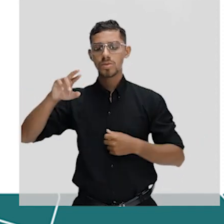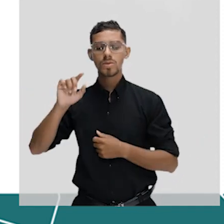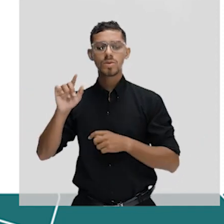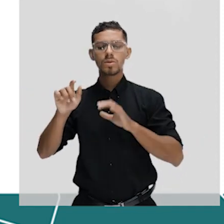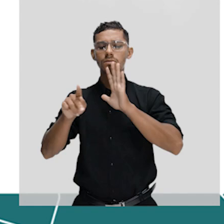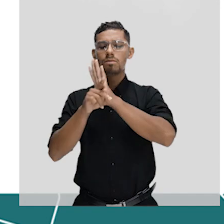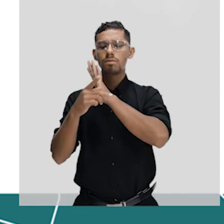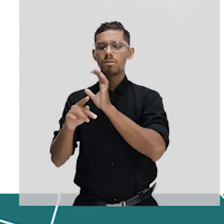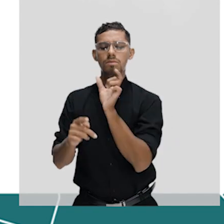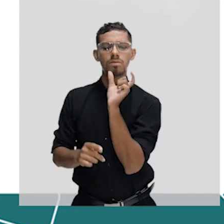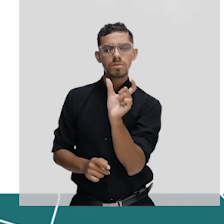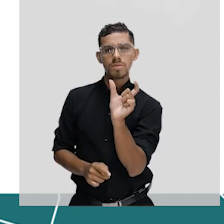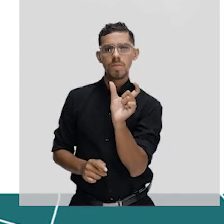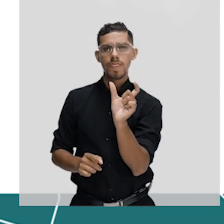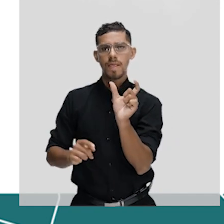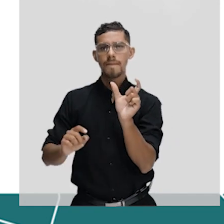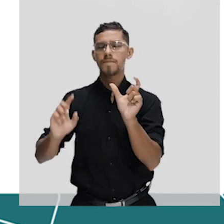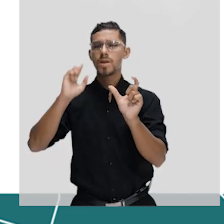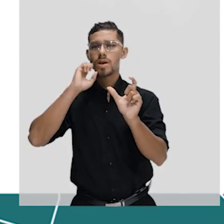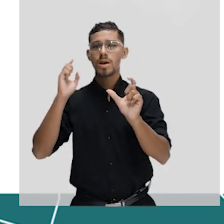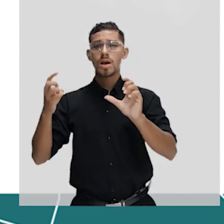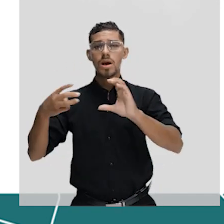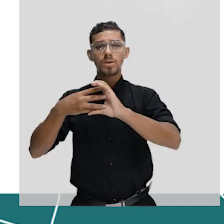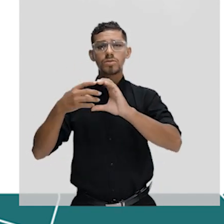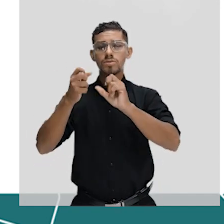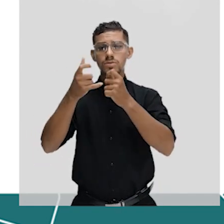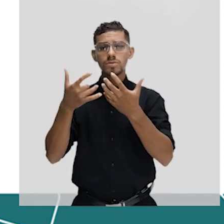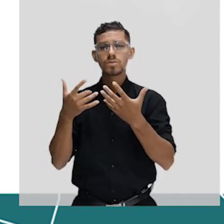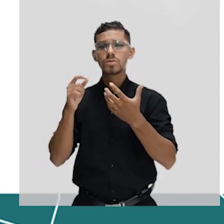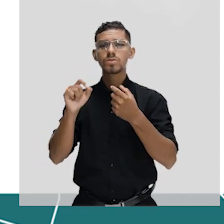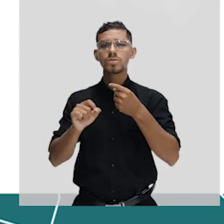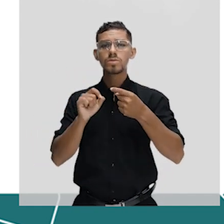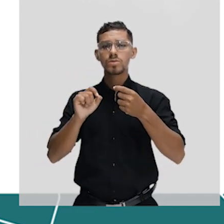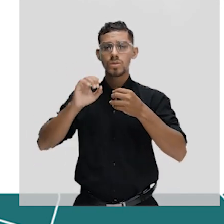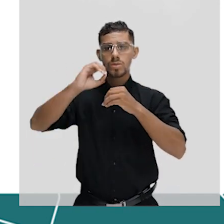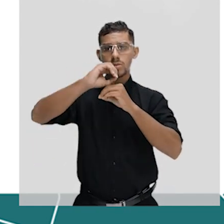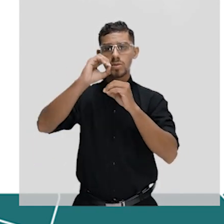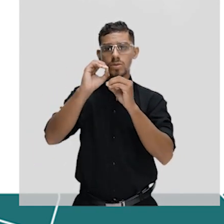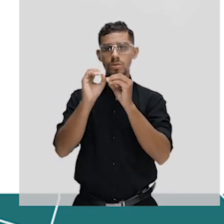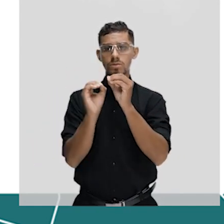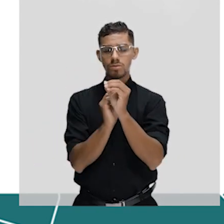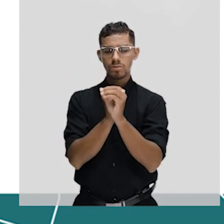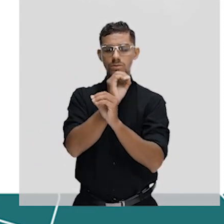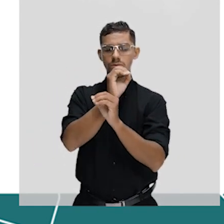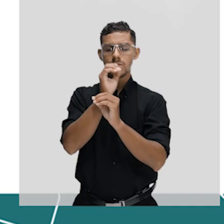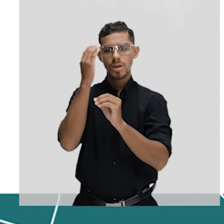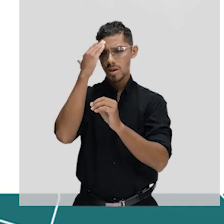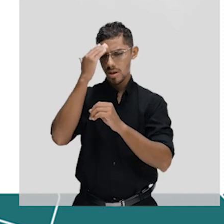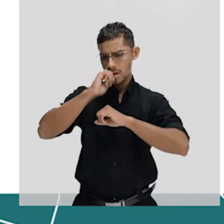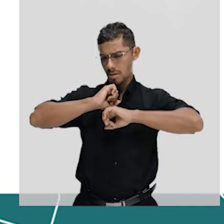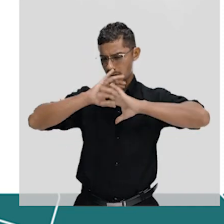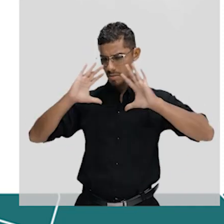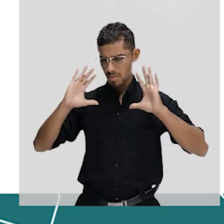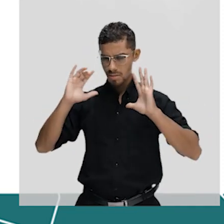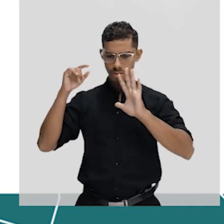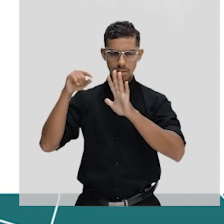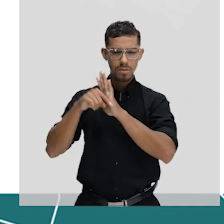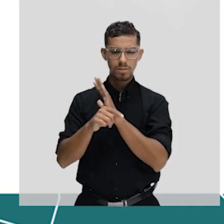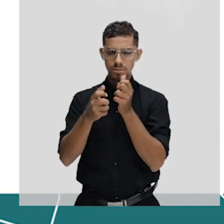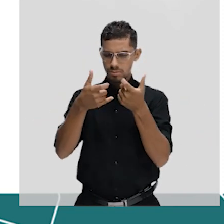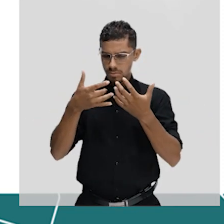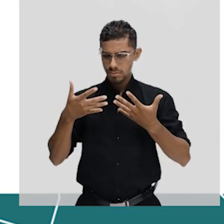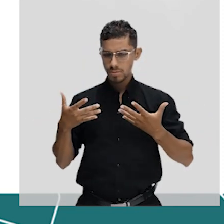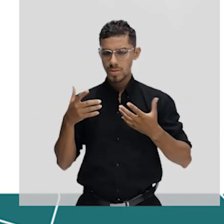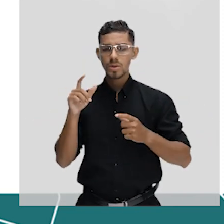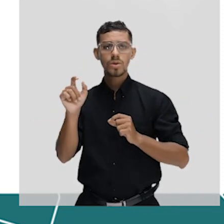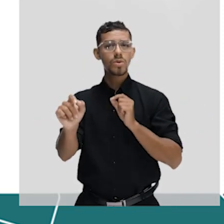edição da molécula do RNA. E você vai entender melhor como é que isso acontece. Então assim, o